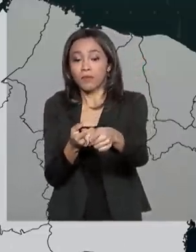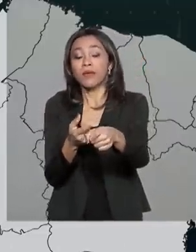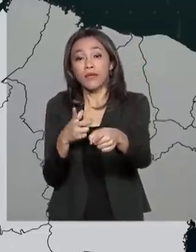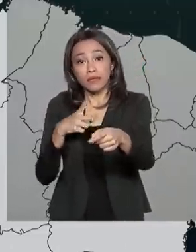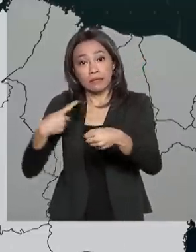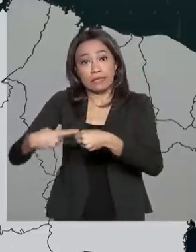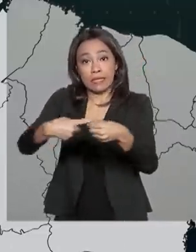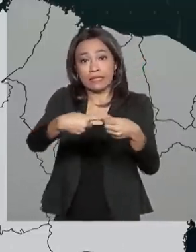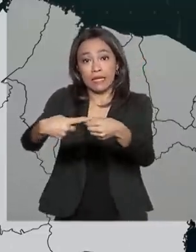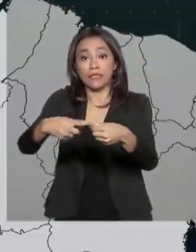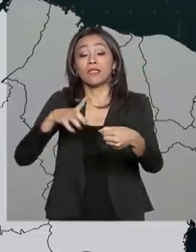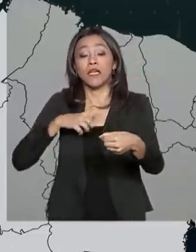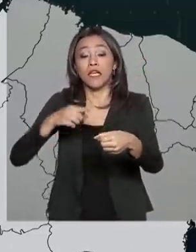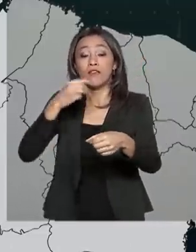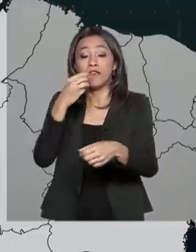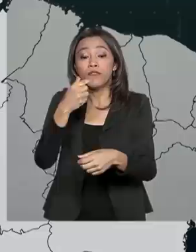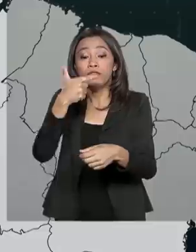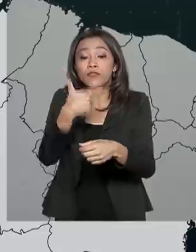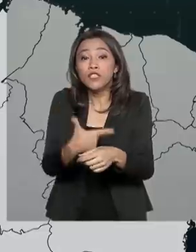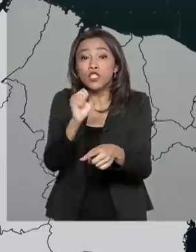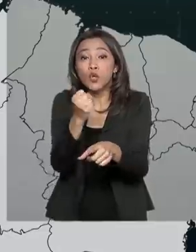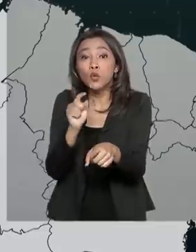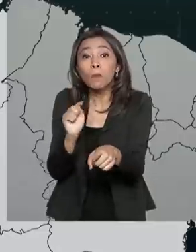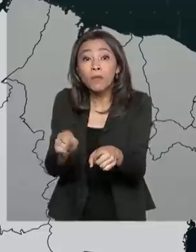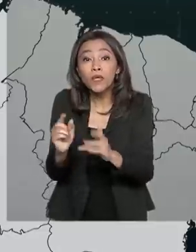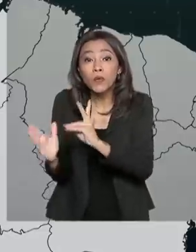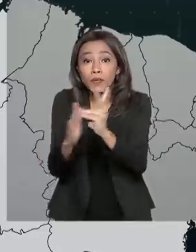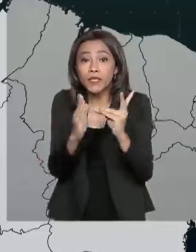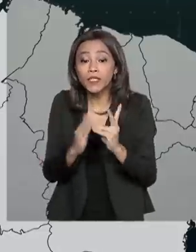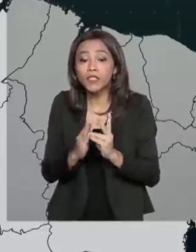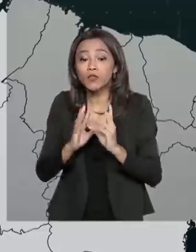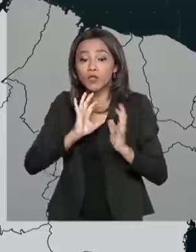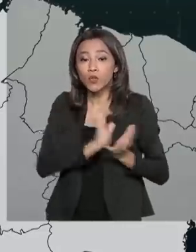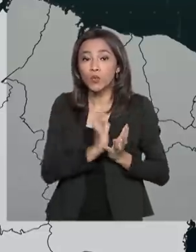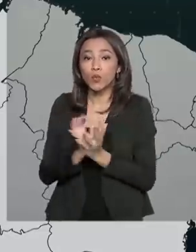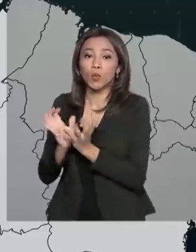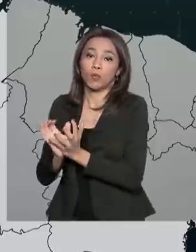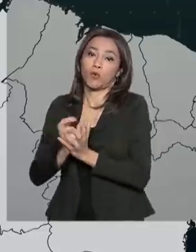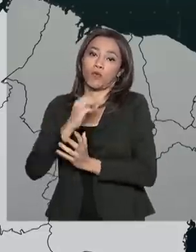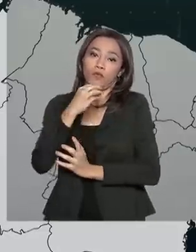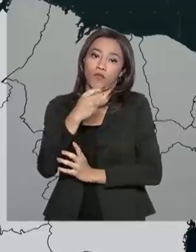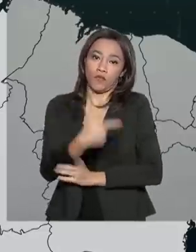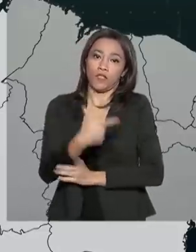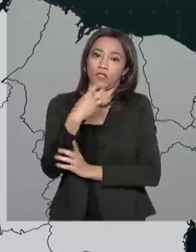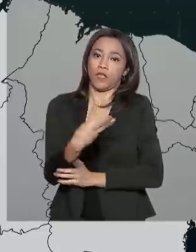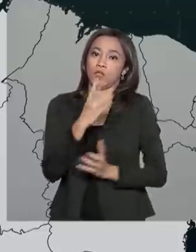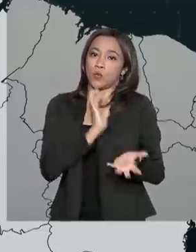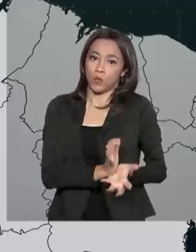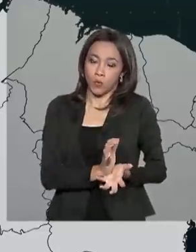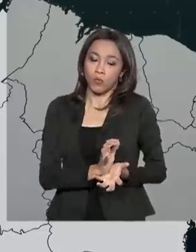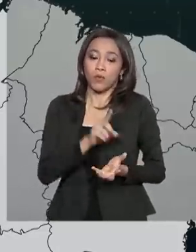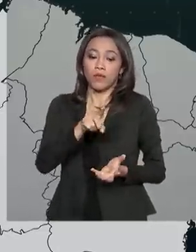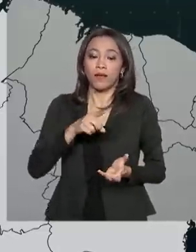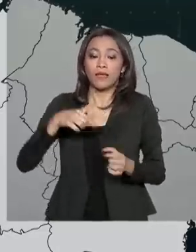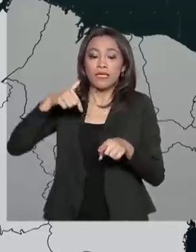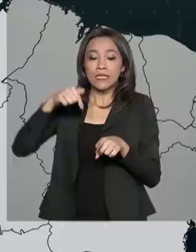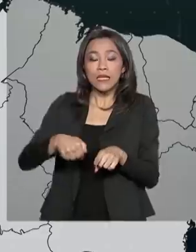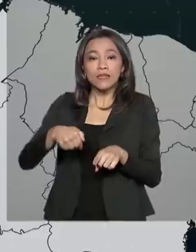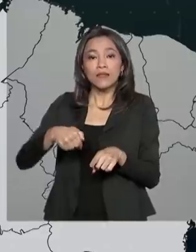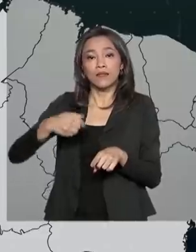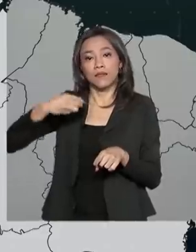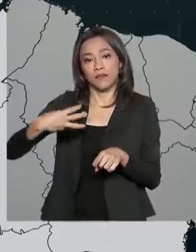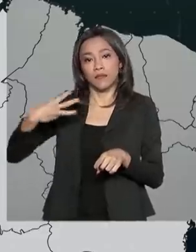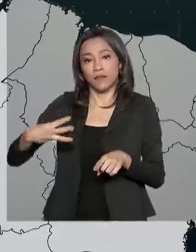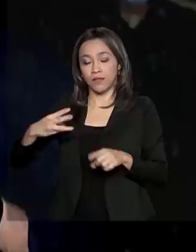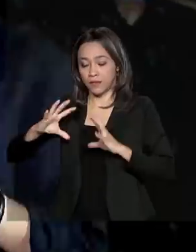vivem mais de 28 mil indígenas de 23 etnias, distribuídos em 733